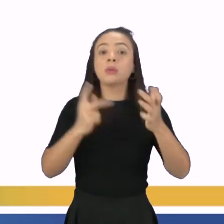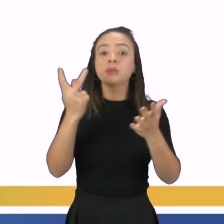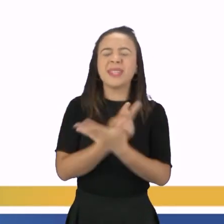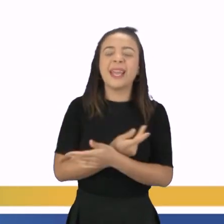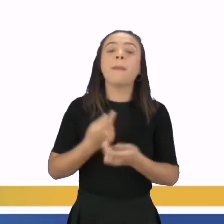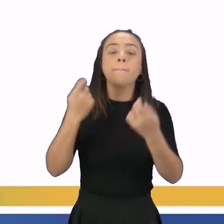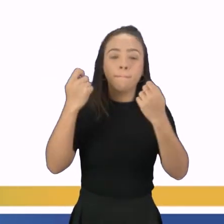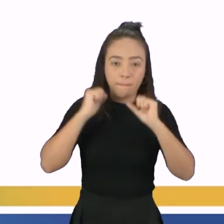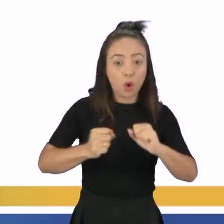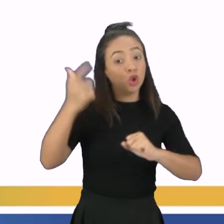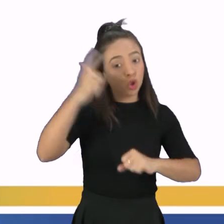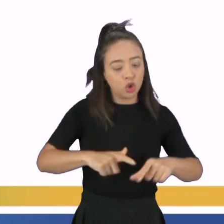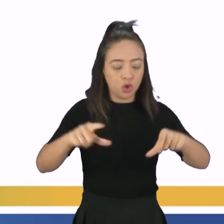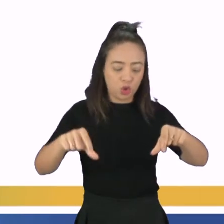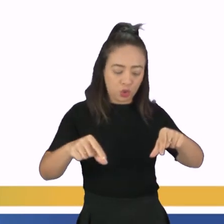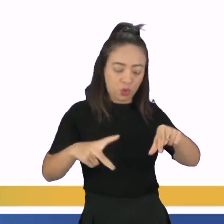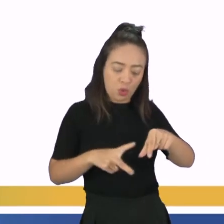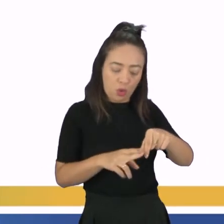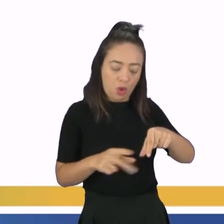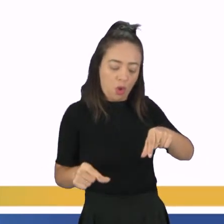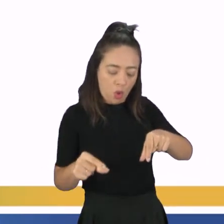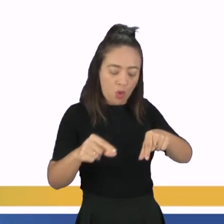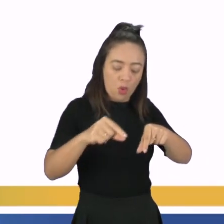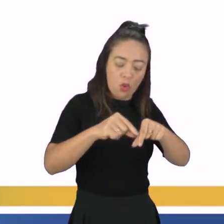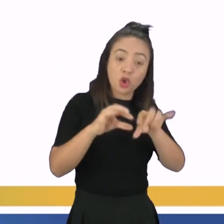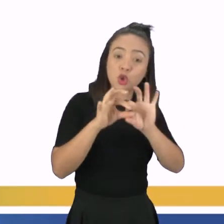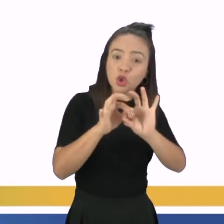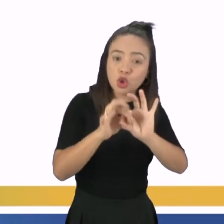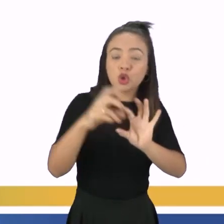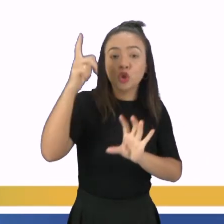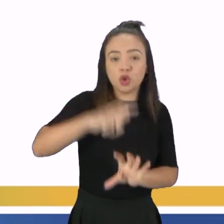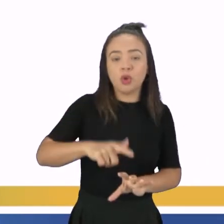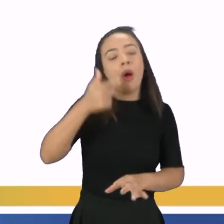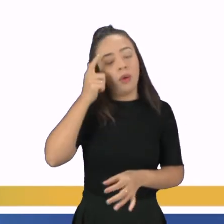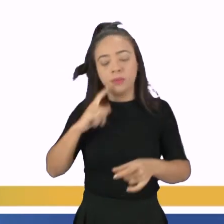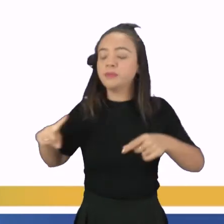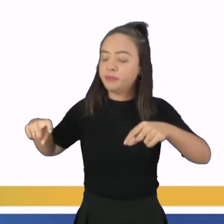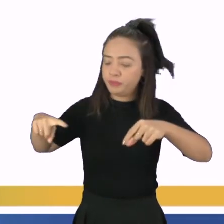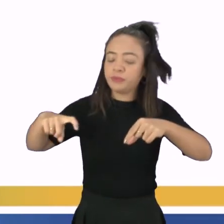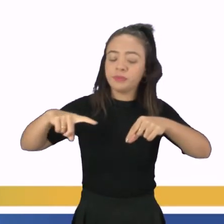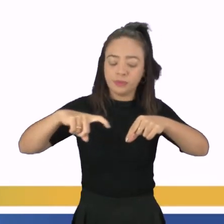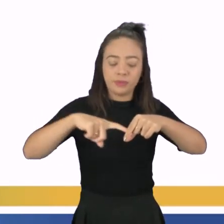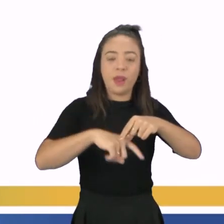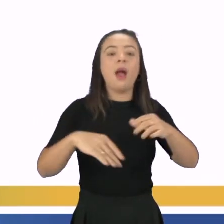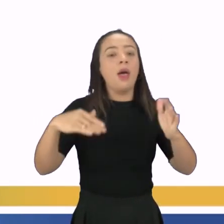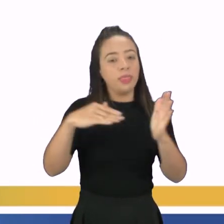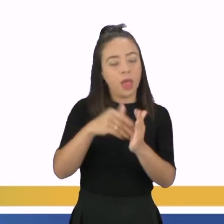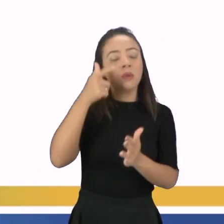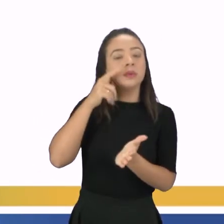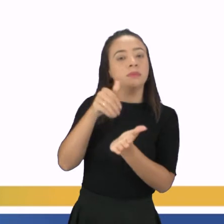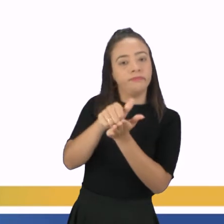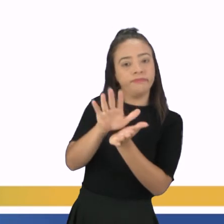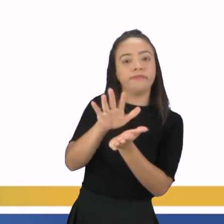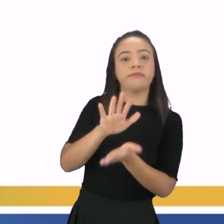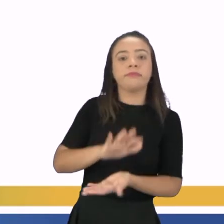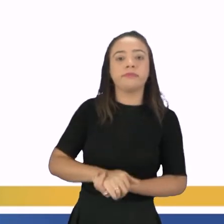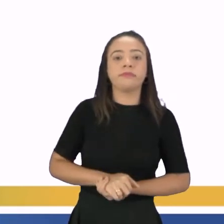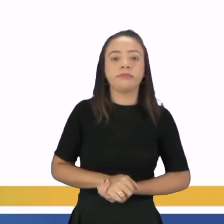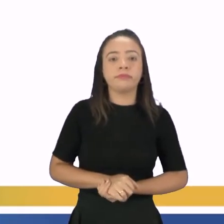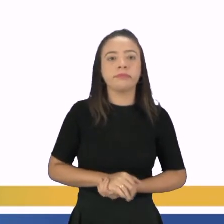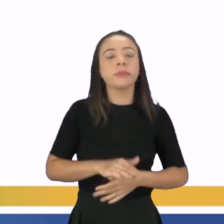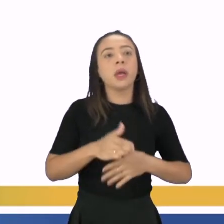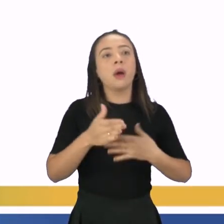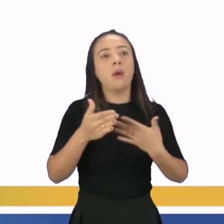pode religar esses canais diferentes E aí o espimatozoide vai conseguir chegar até a uretra E conseguir ser eliminado, tá? Então a vasectomia